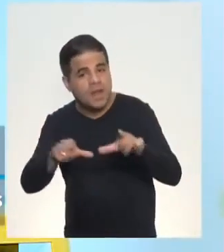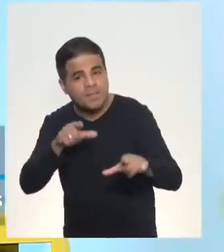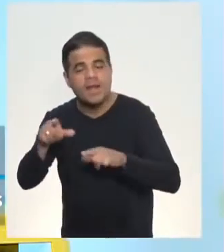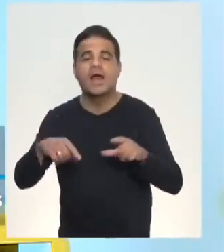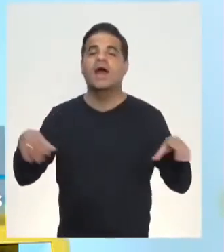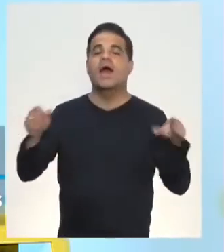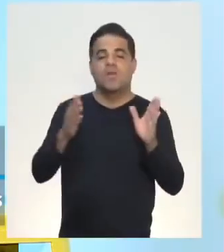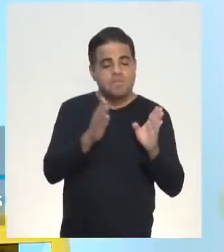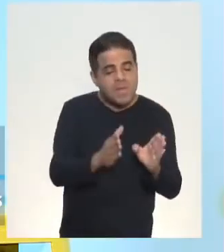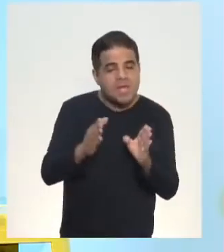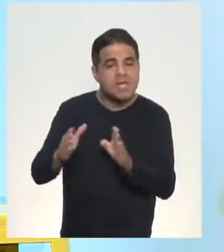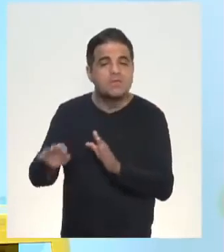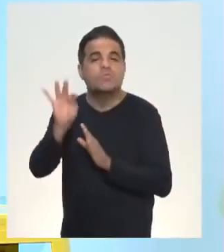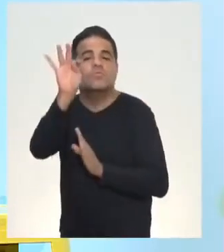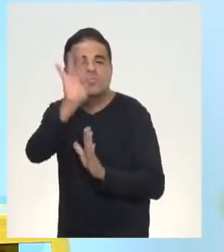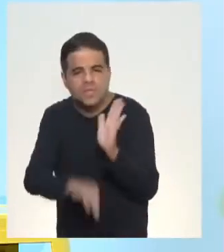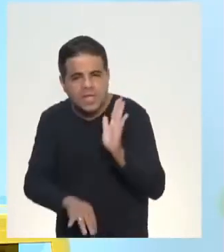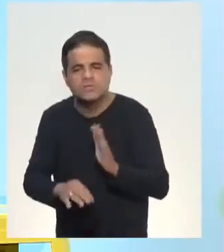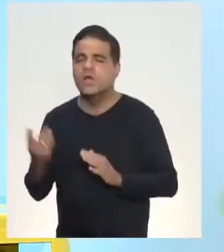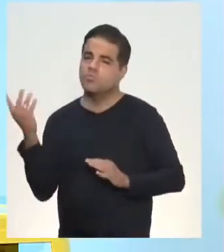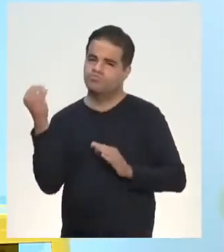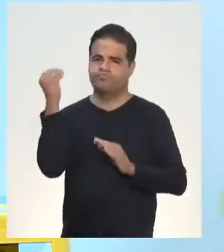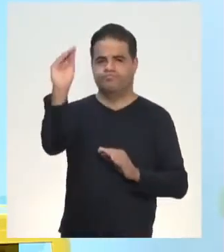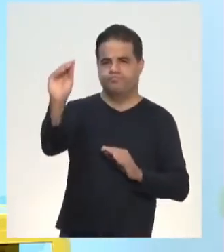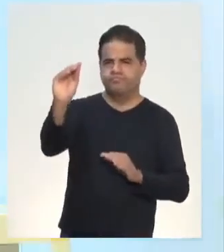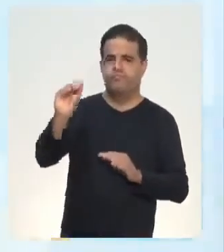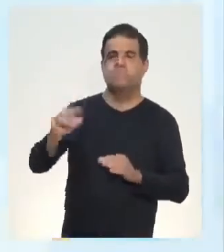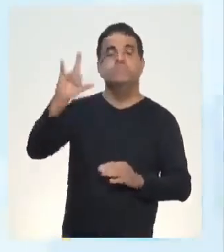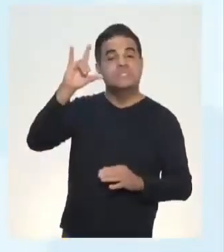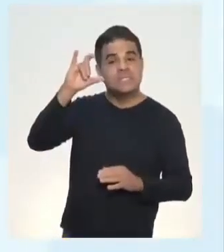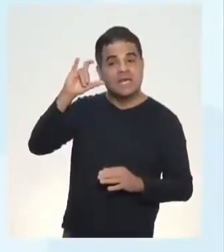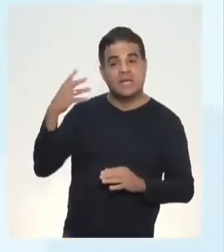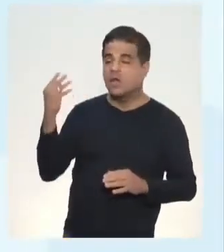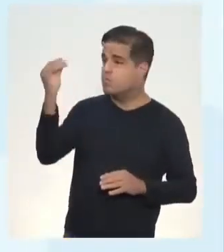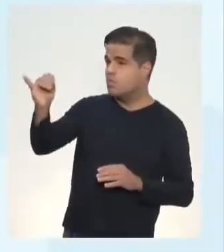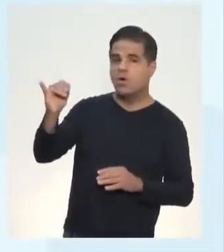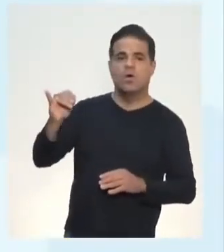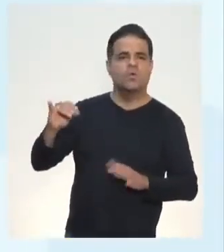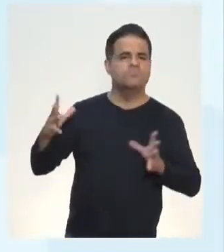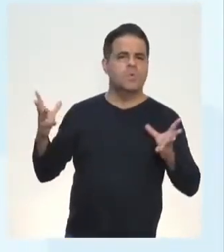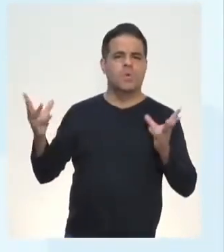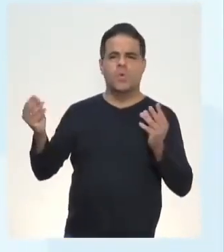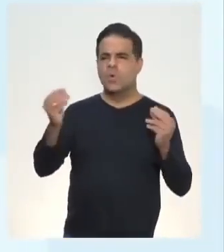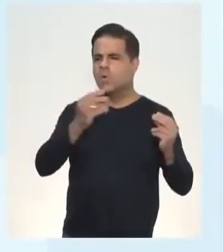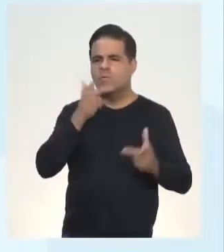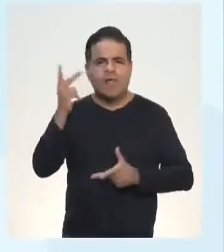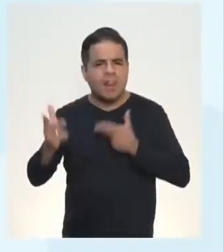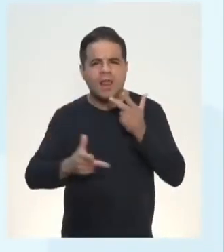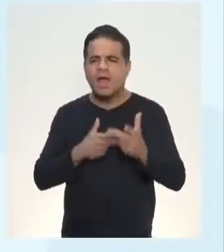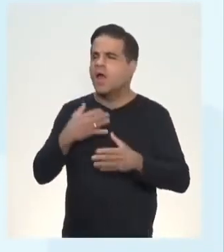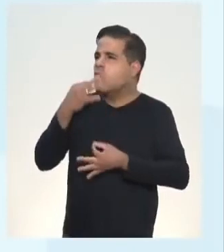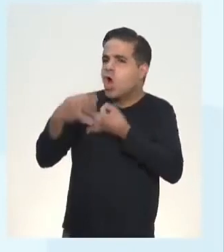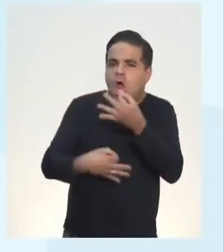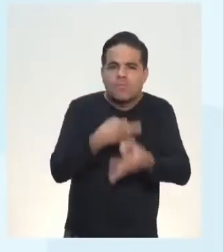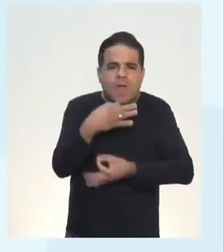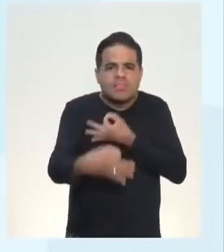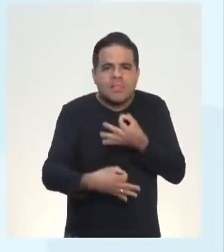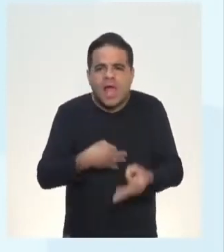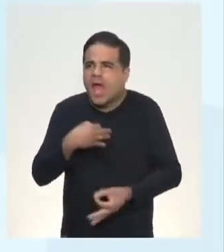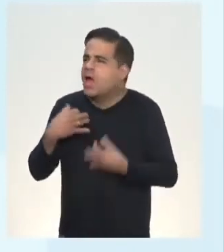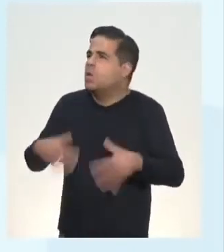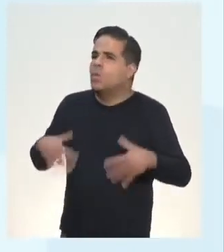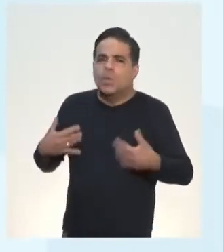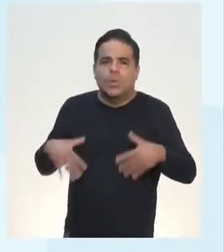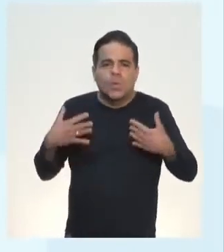com períodos, com textos, enfim. Eu coloquei isso aqui no Instagram e deu o que falar, gente do céu. Polêmica,